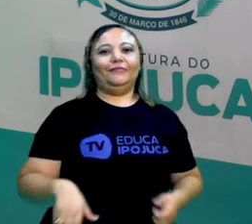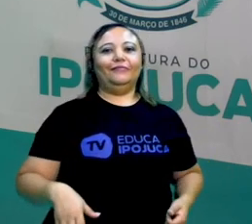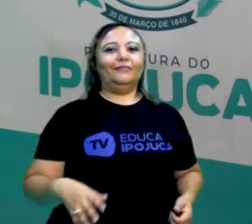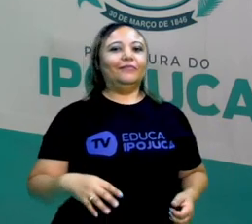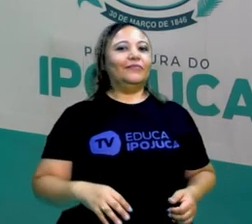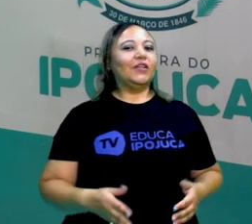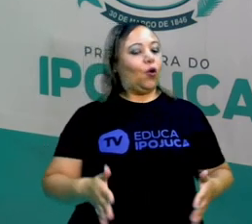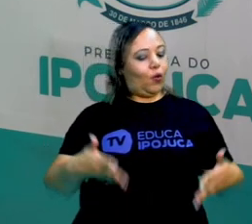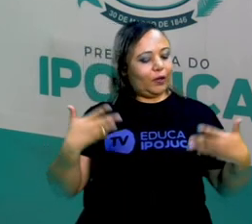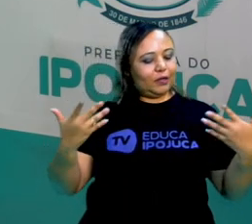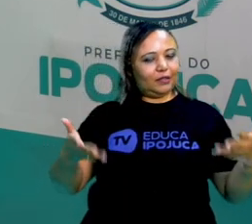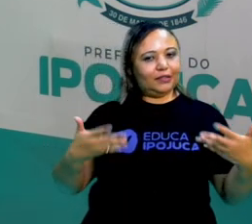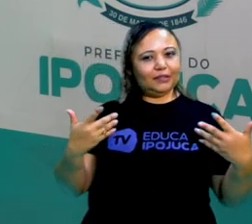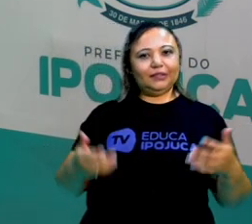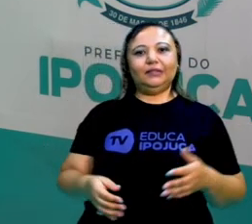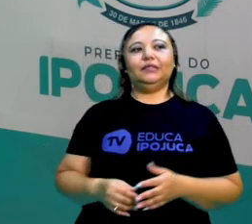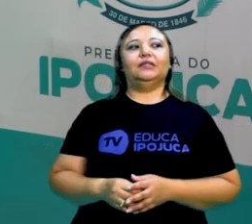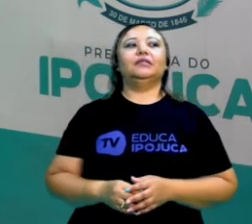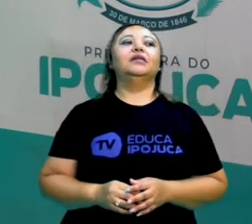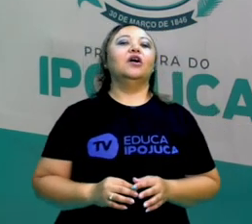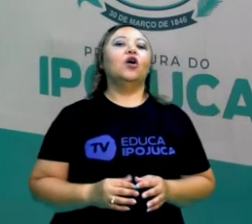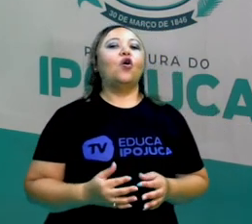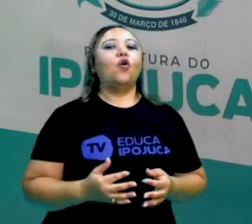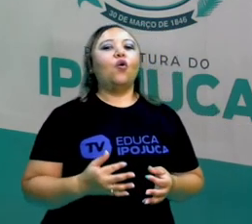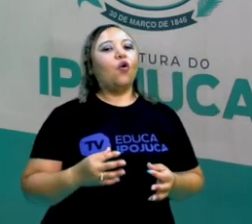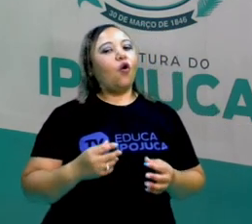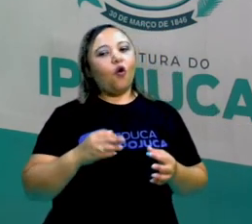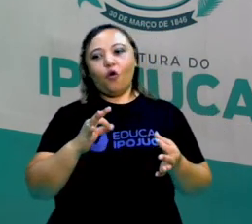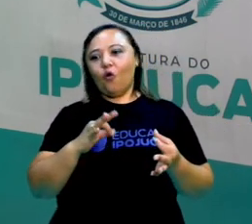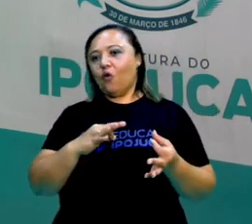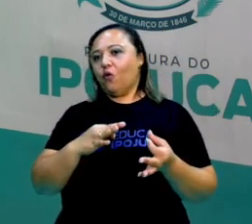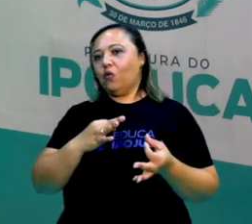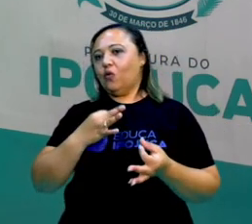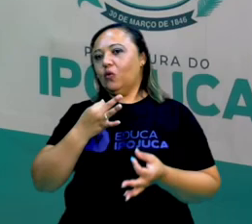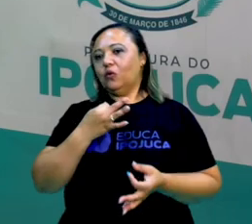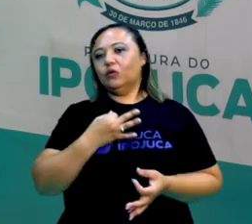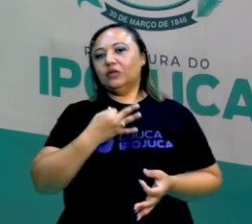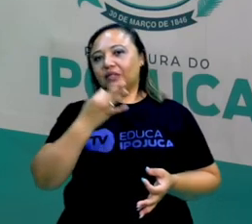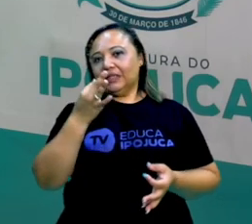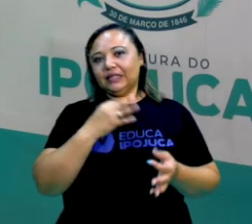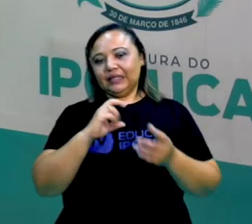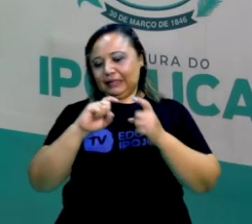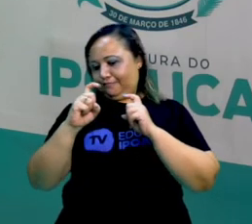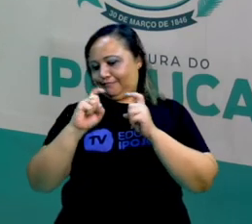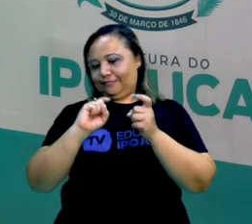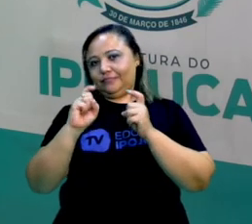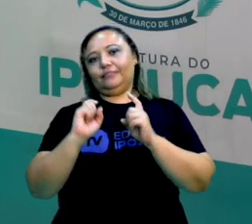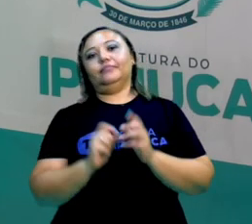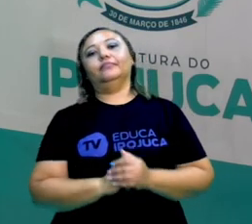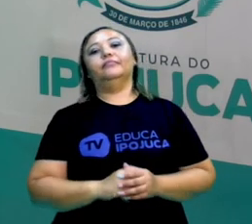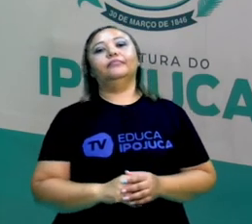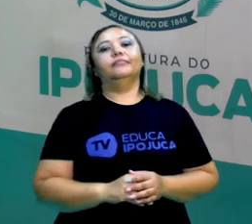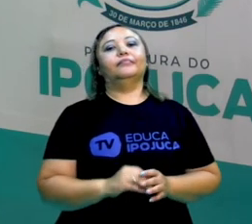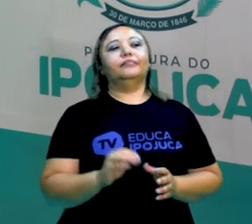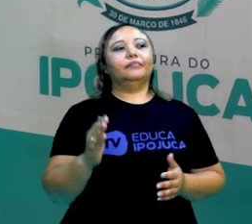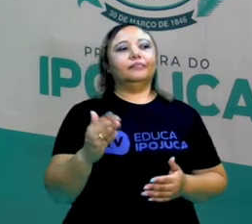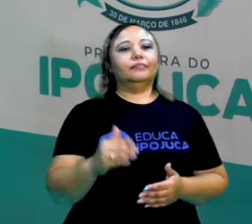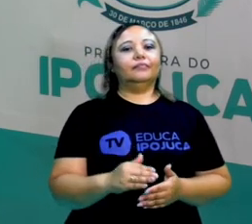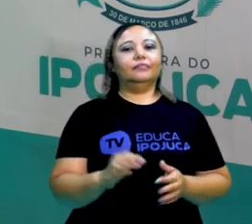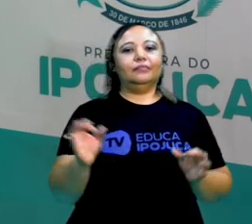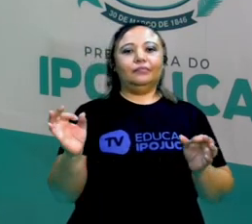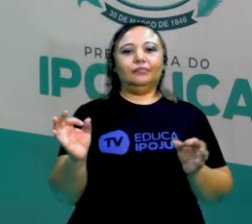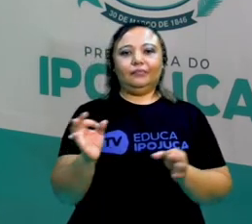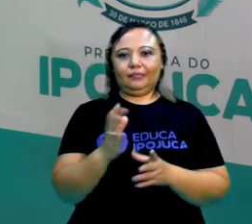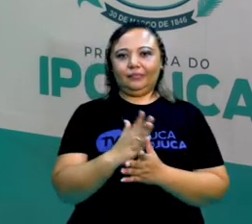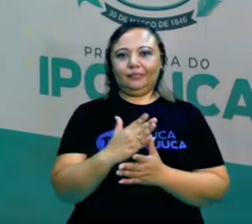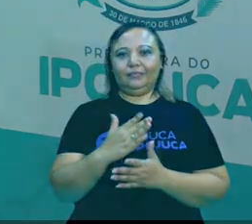para que a gente possa ver, né, e entender o que você quer passar. Tá certo? Um beijo grande para vocês e até a